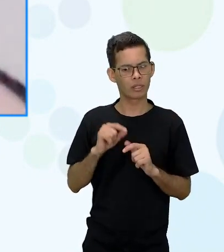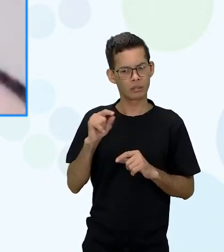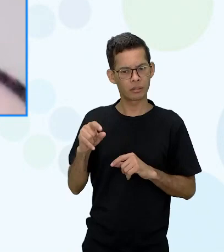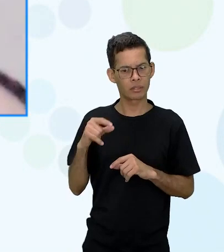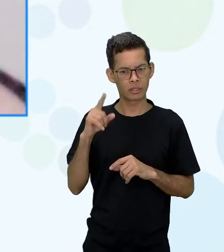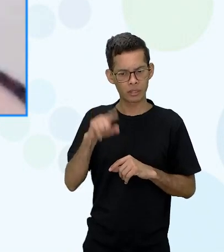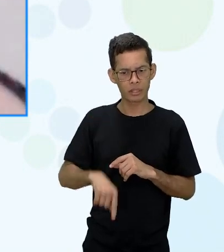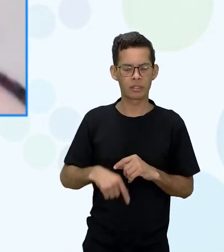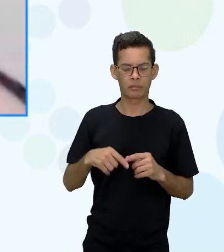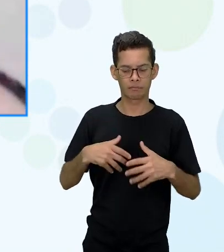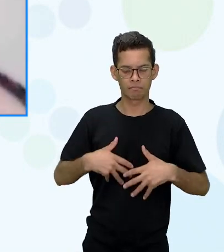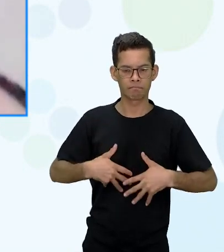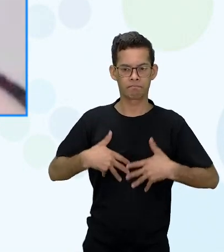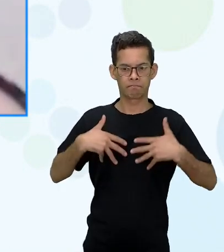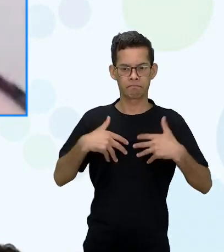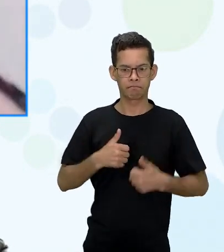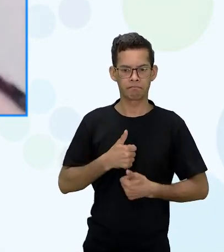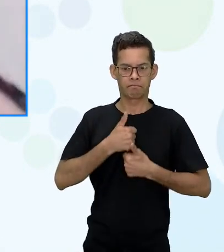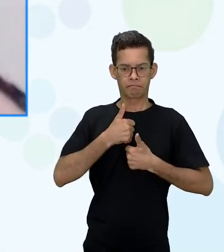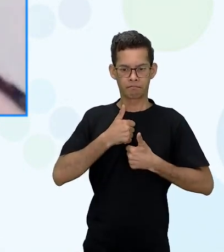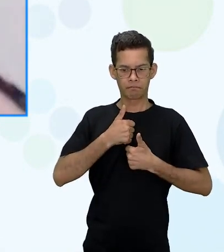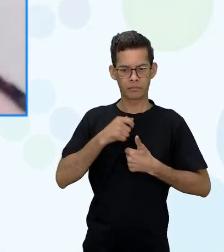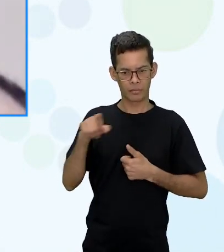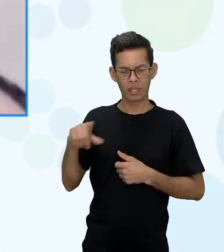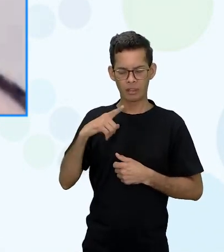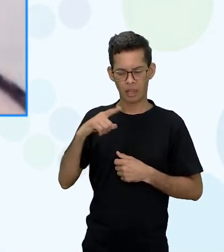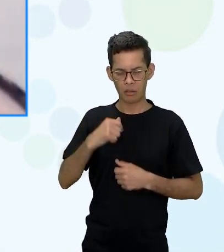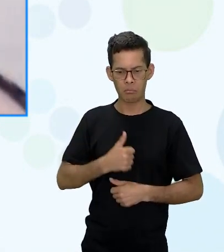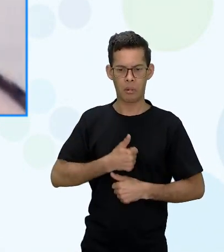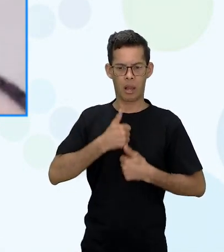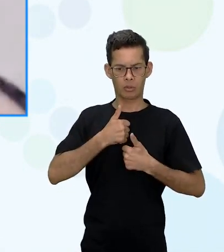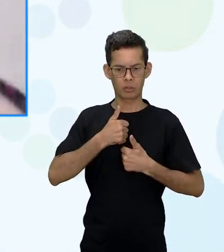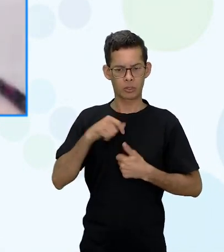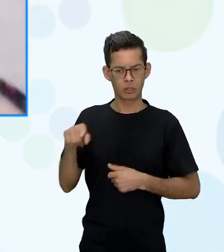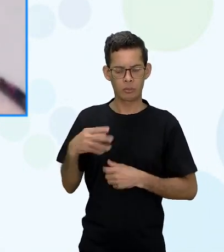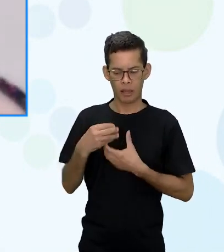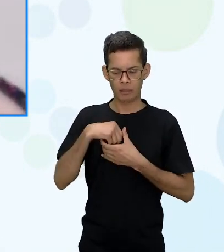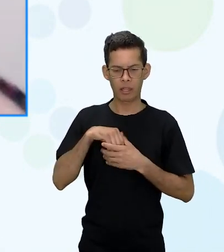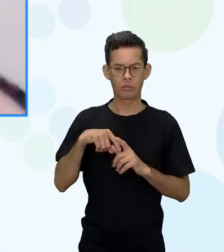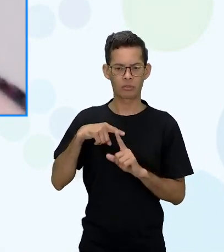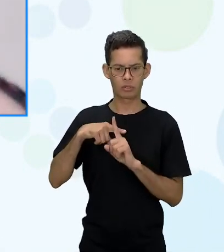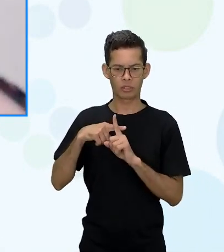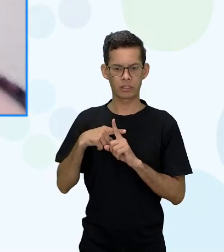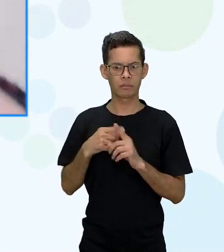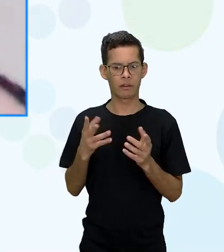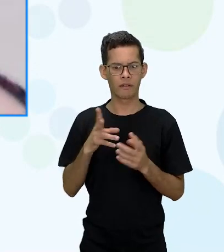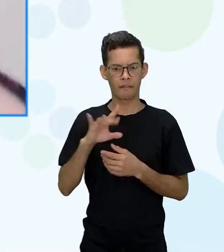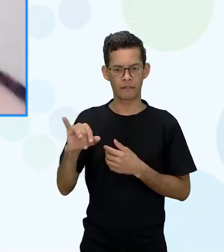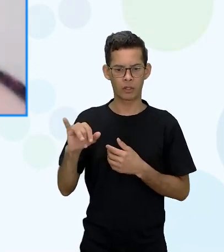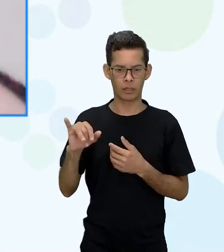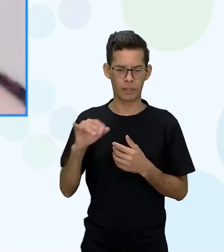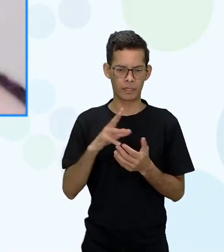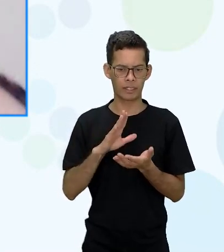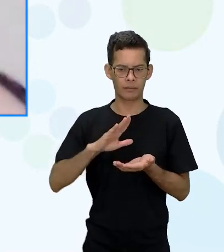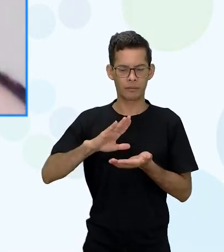uma autoestima muito grande nela, essa positividade que ela tem através da cultura